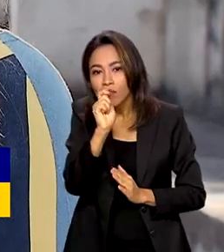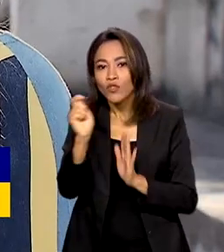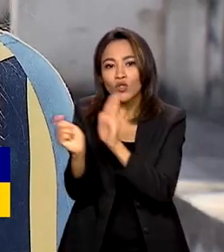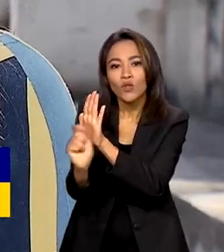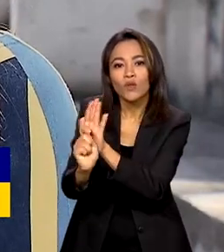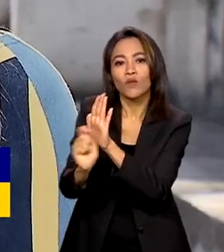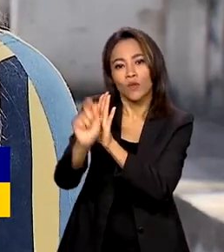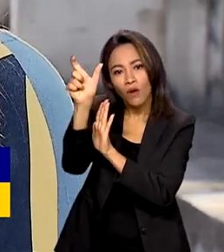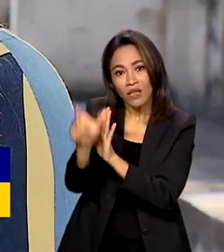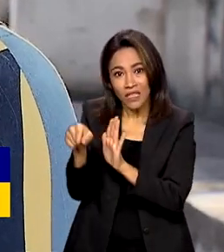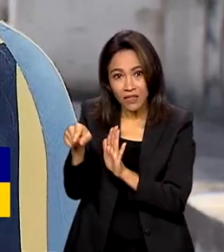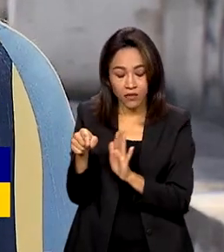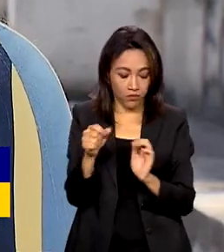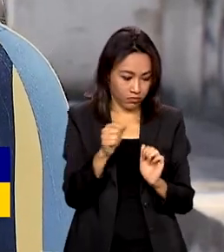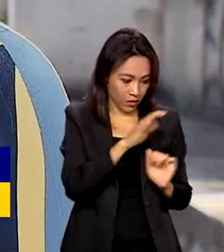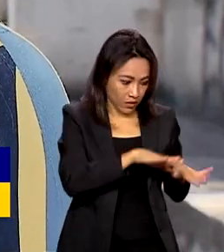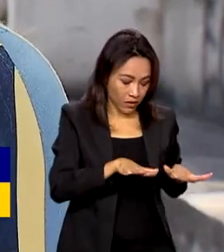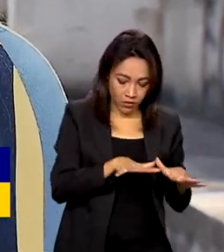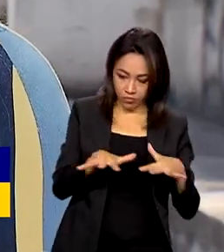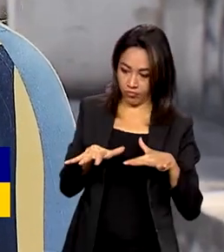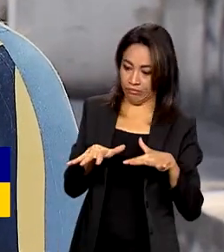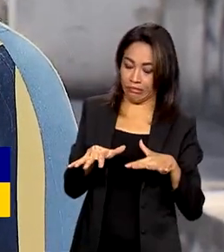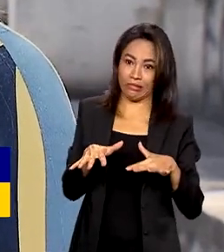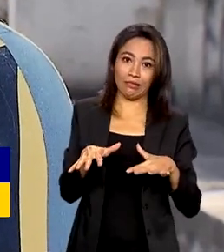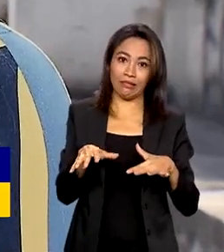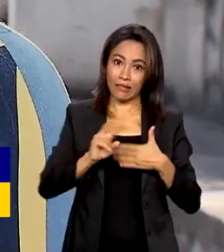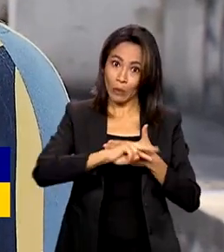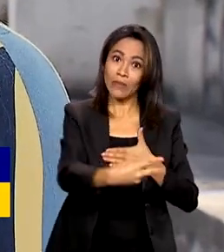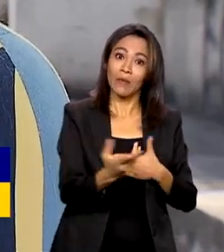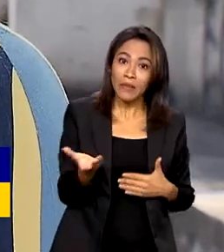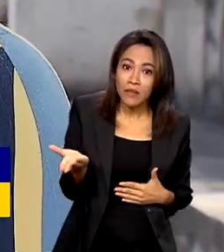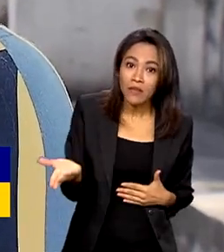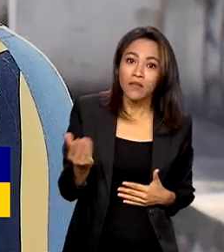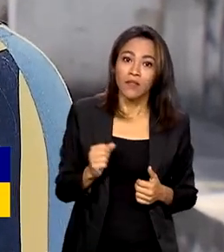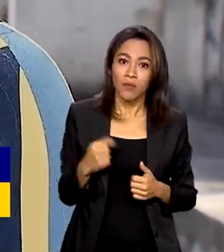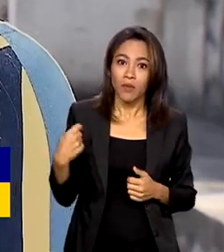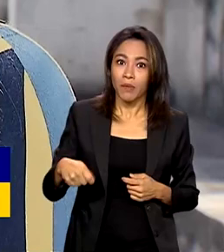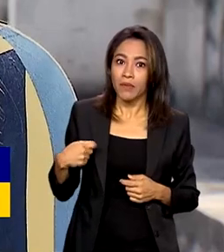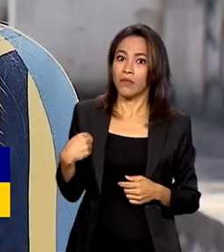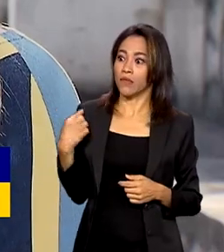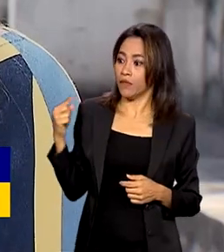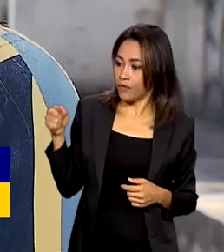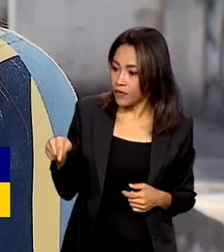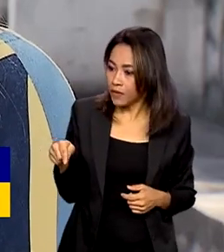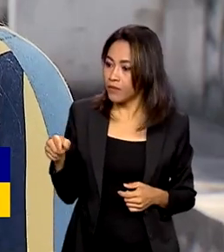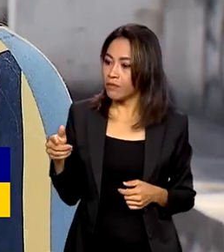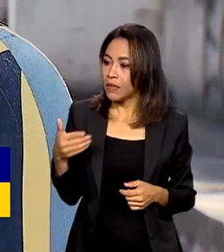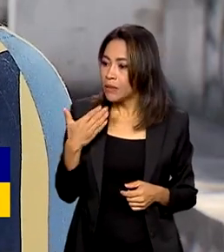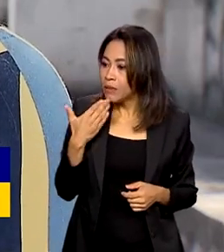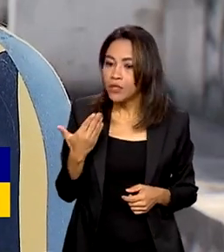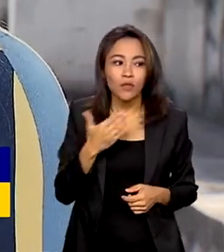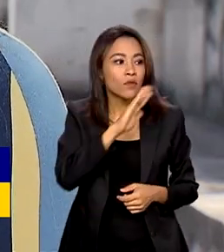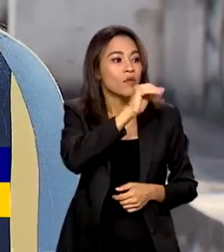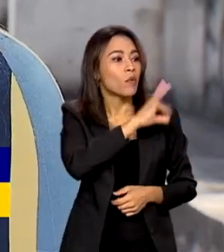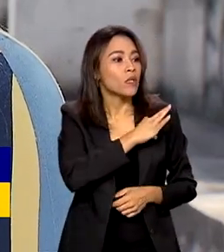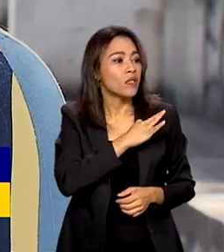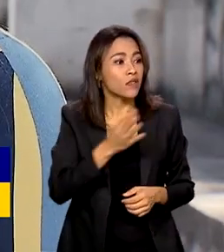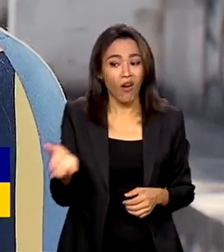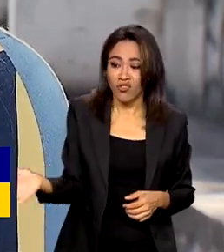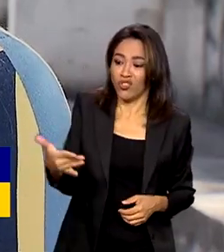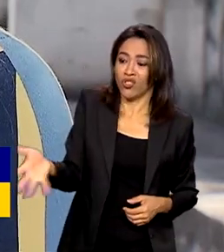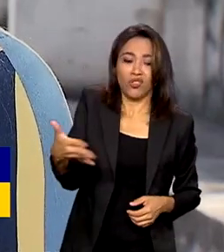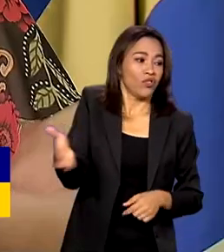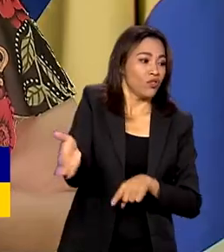das nossas crianças porque a gente precisa, muitas vezes, estar vindo até aqui pedindo a ajuda da polícia para que possa estar